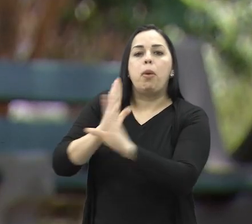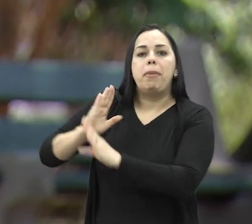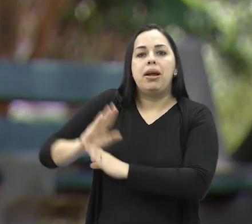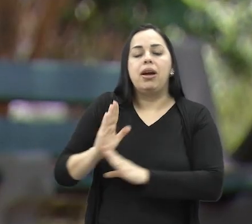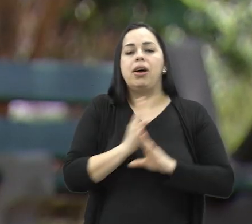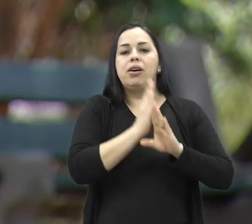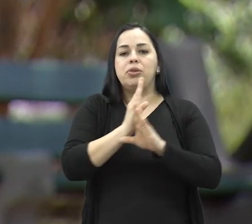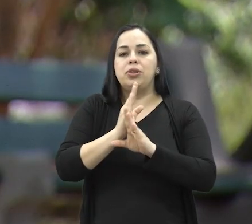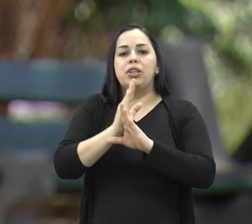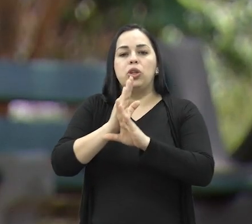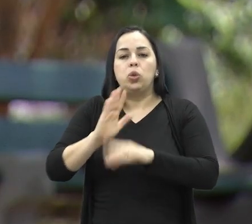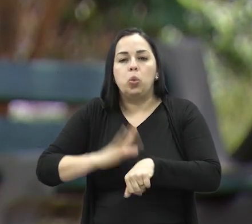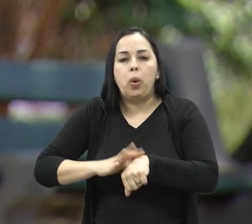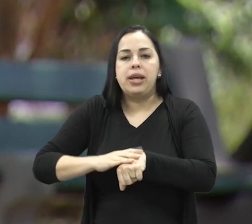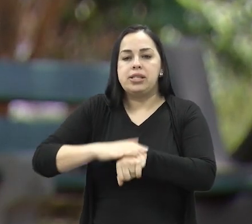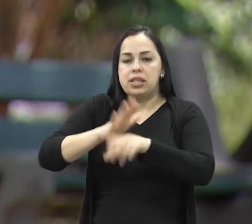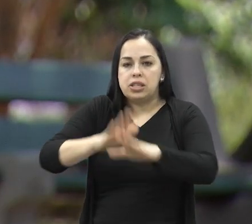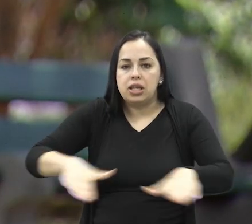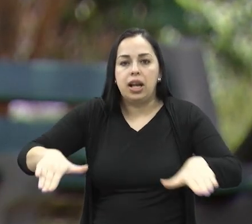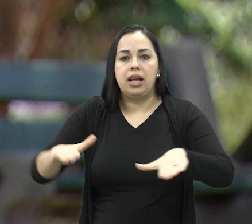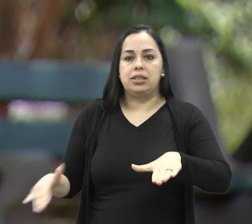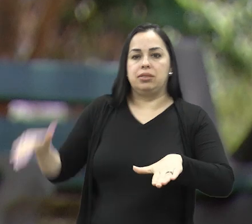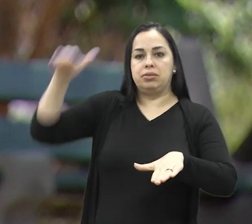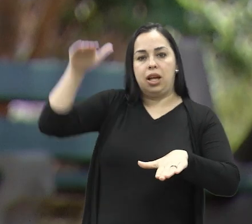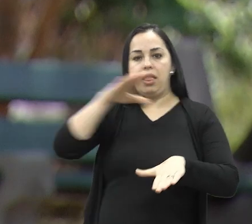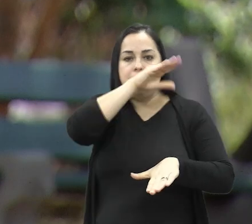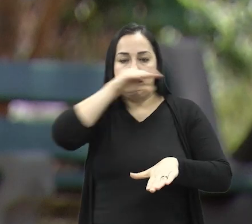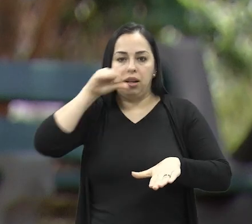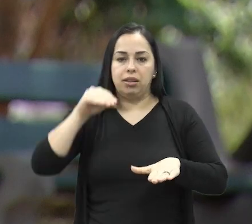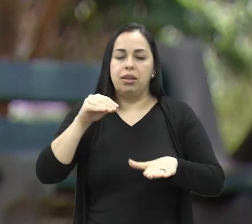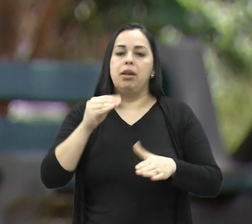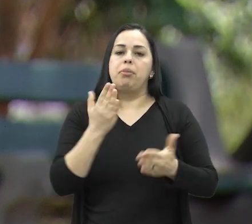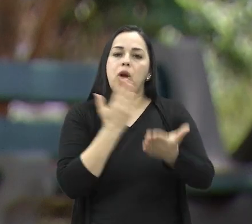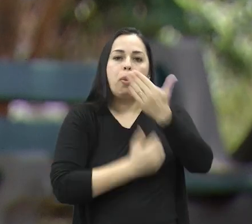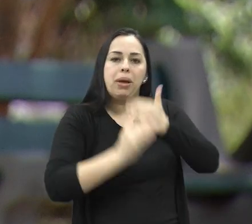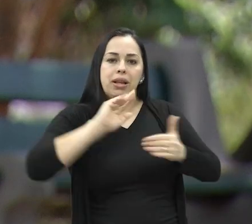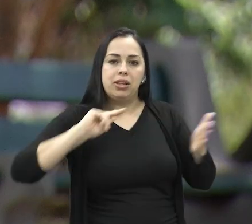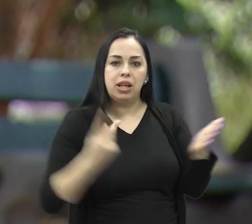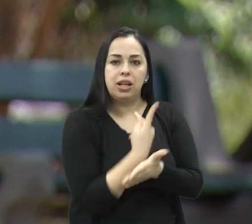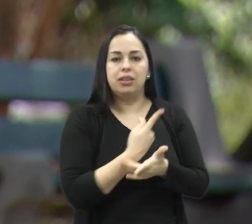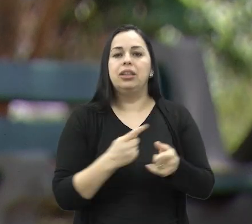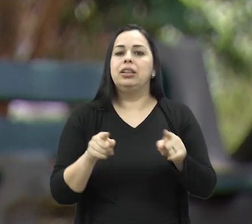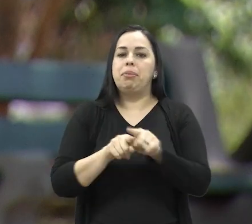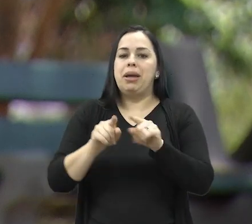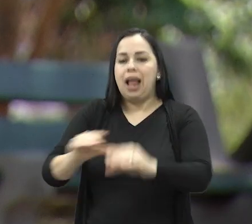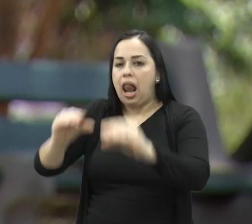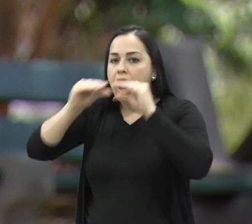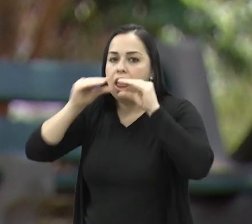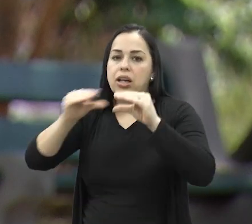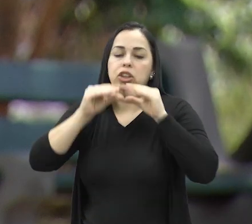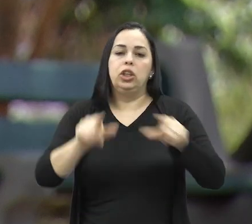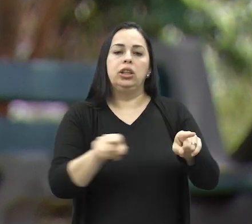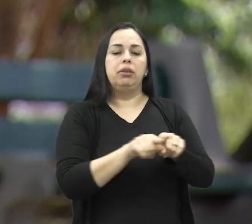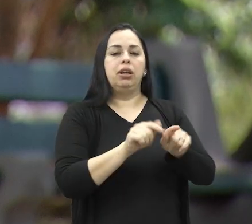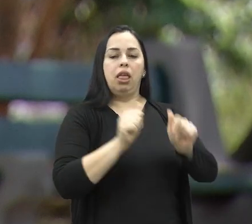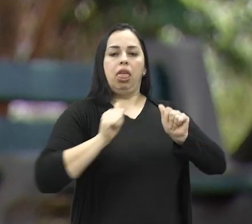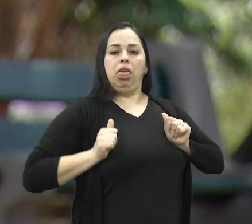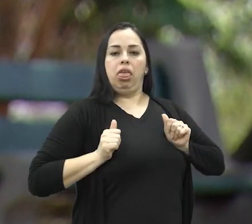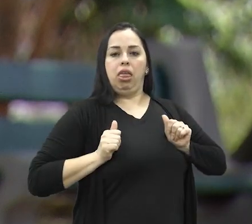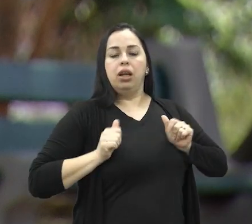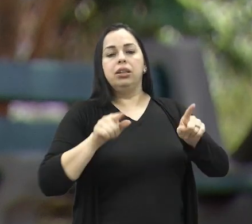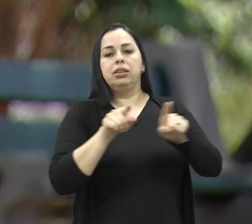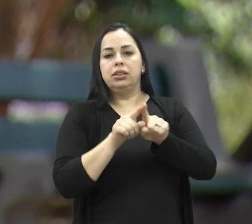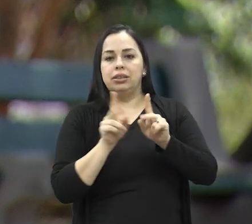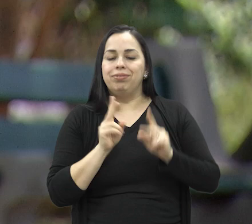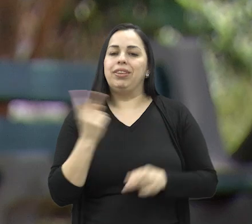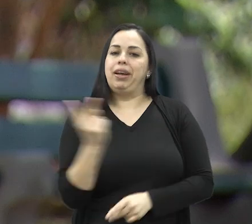favorecido o surgimento de doenças crônicas entre crianças e adolescentes. Hábitos alimentares inadequados, como o consumo de fast food e